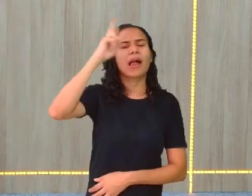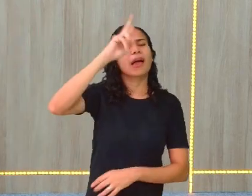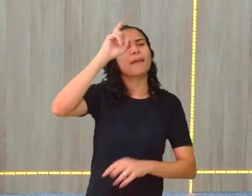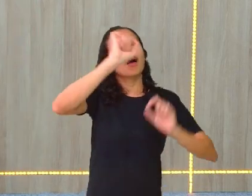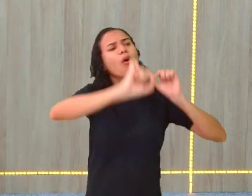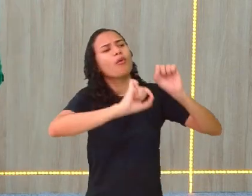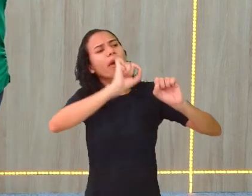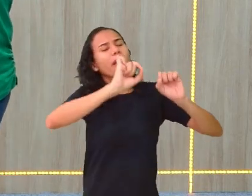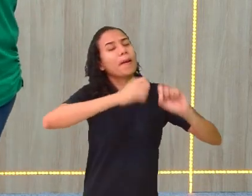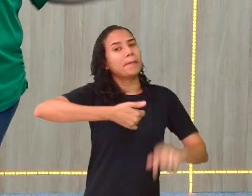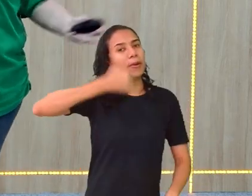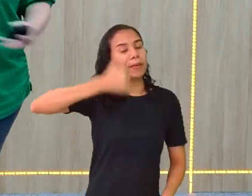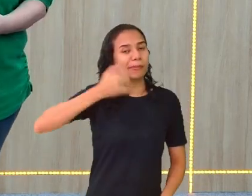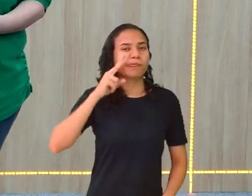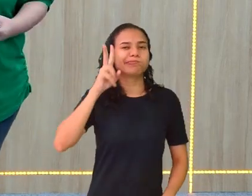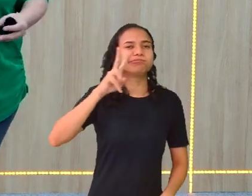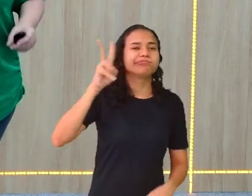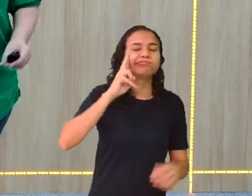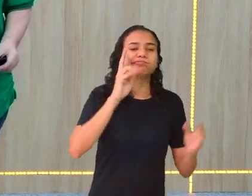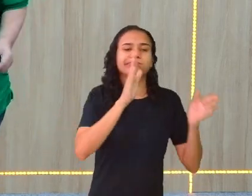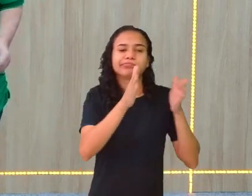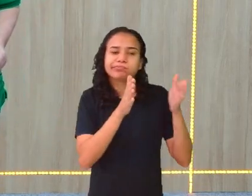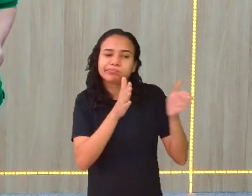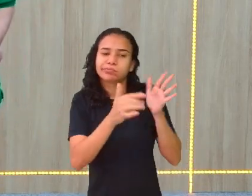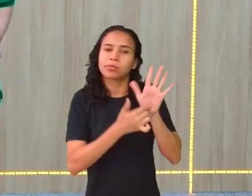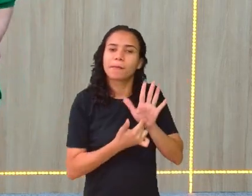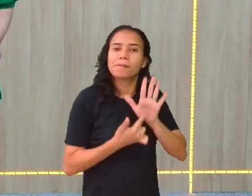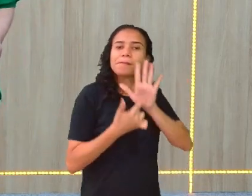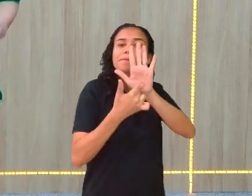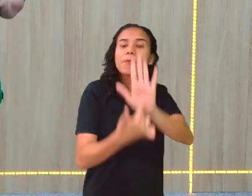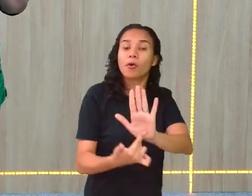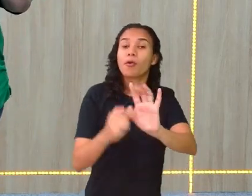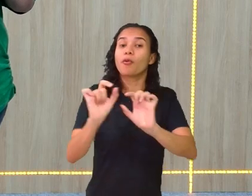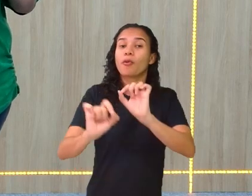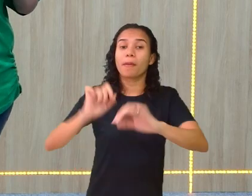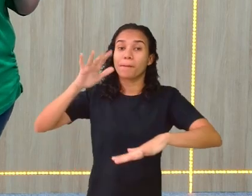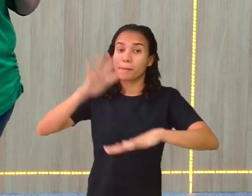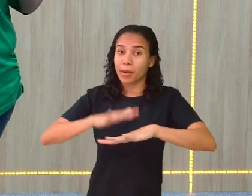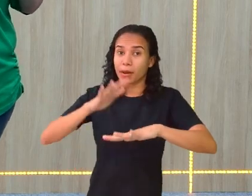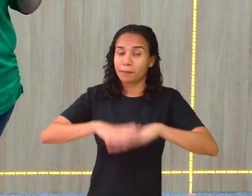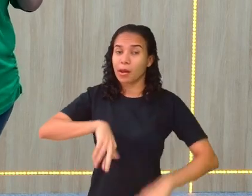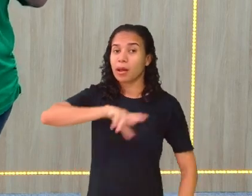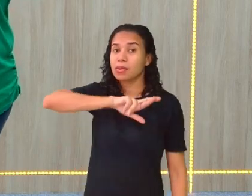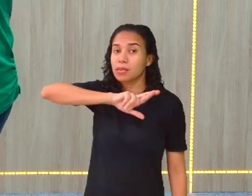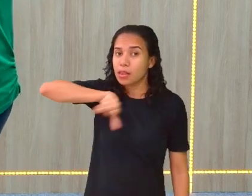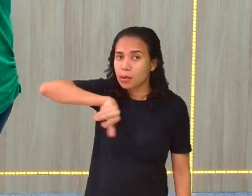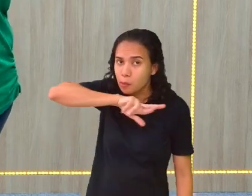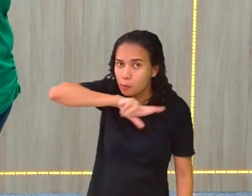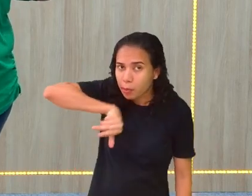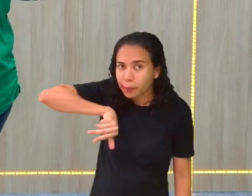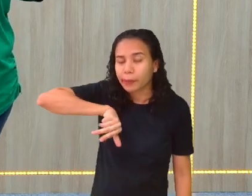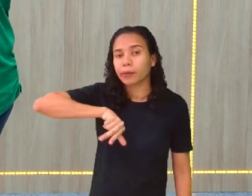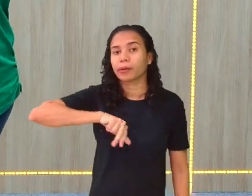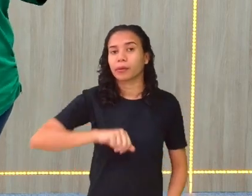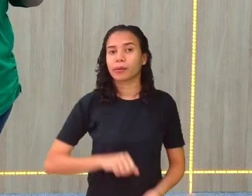quê? Primeiro, vamos dar aquele recorte mostrando que a matemática não é